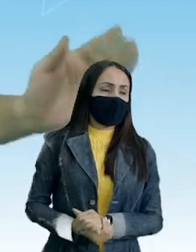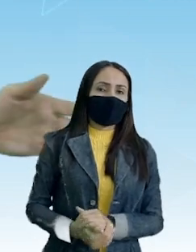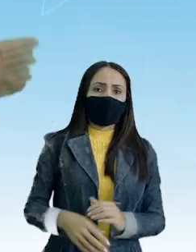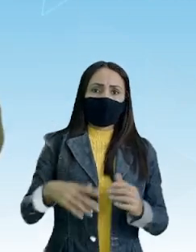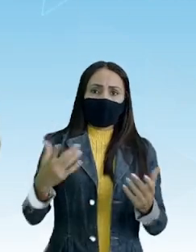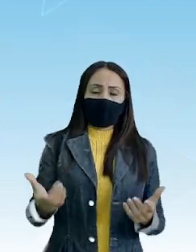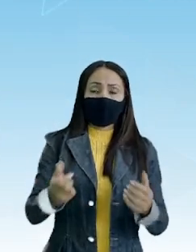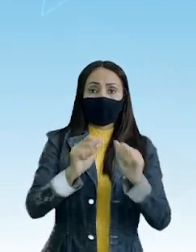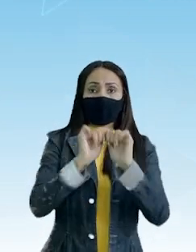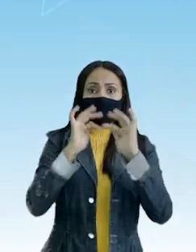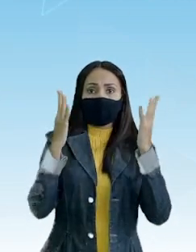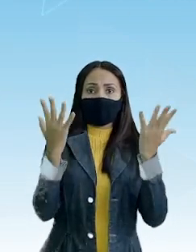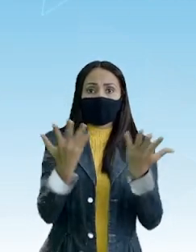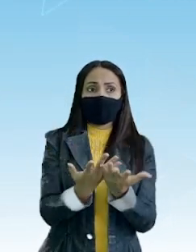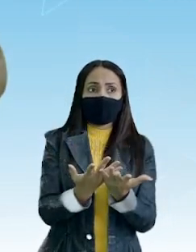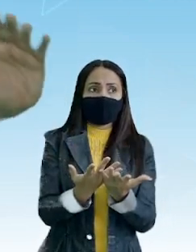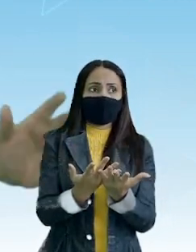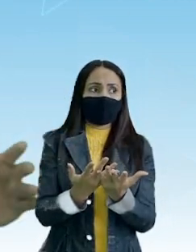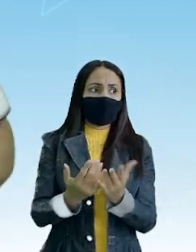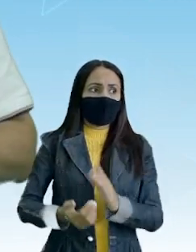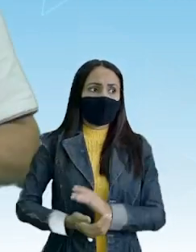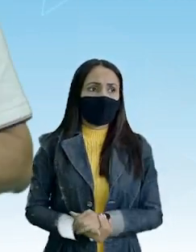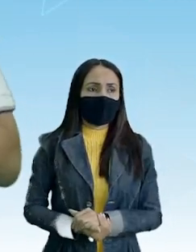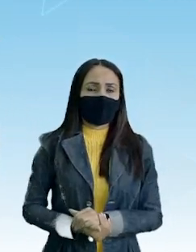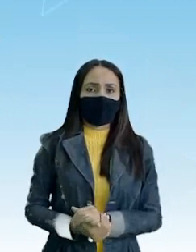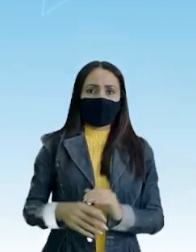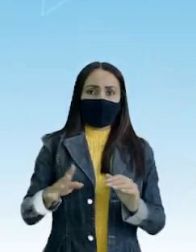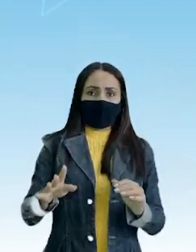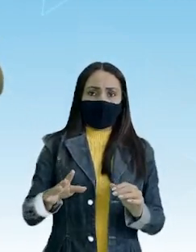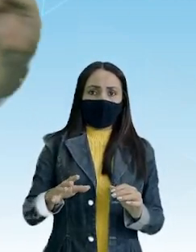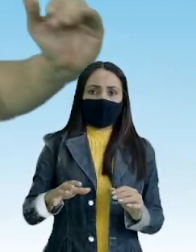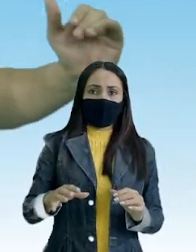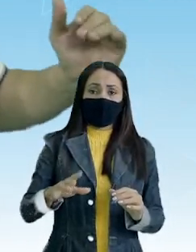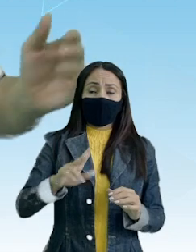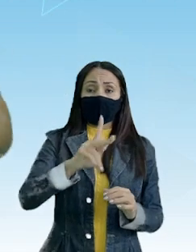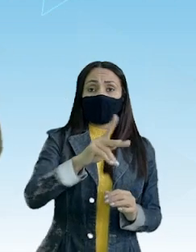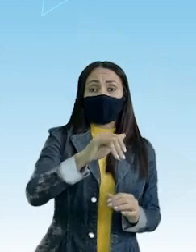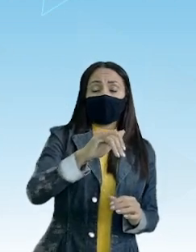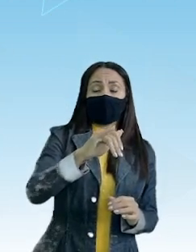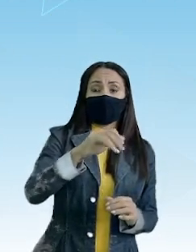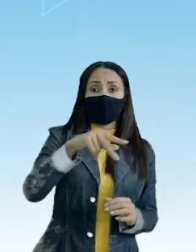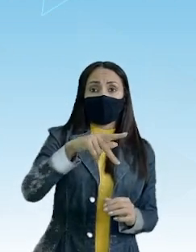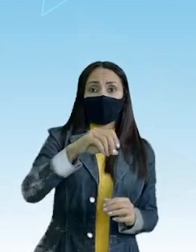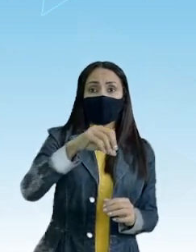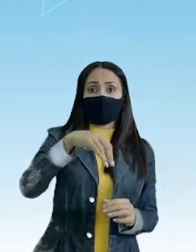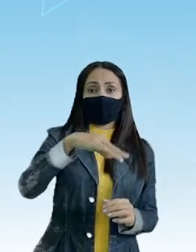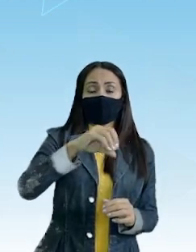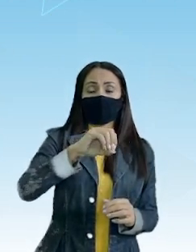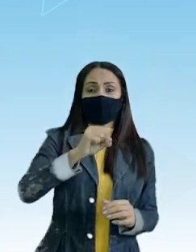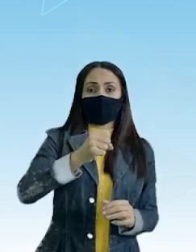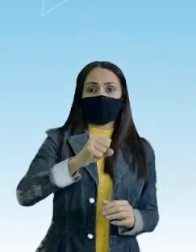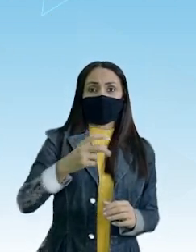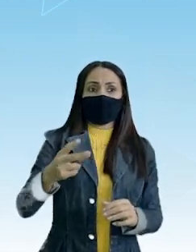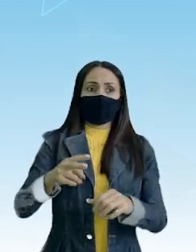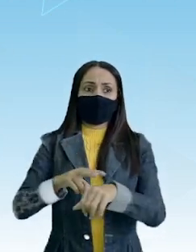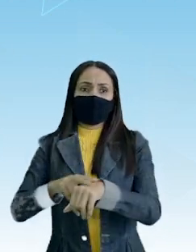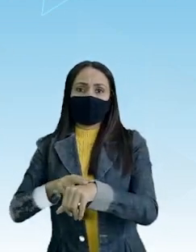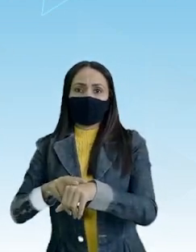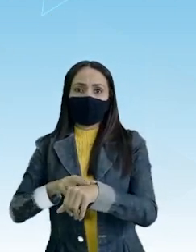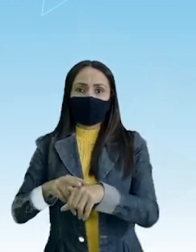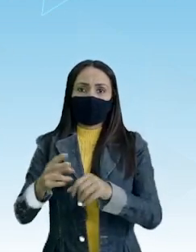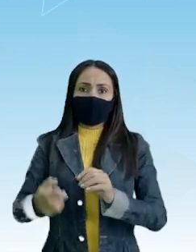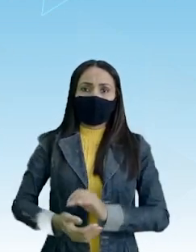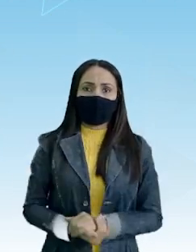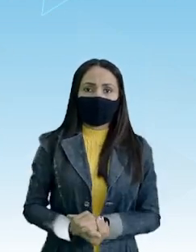temos Alface Couve Então alface Corvo São hipônimos De verdura Porque cabem dentro de